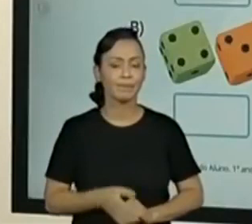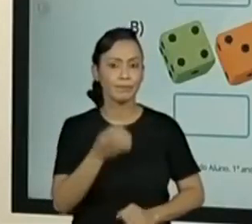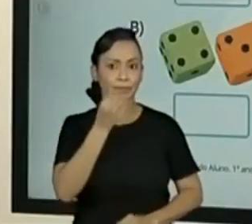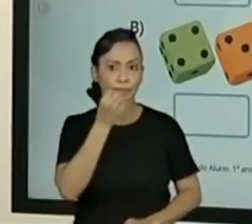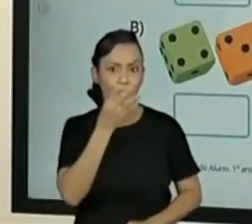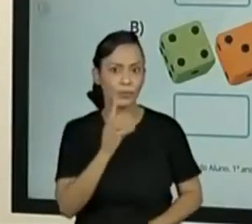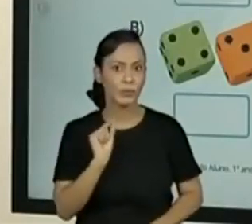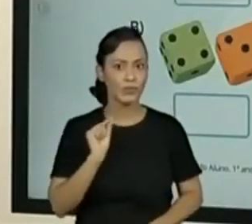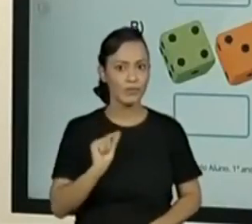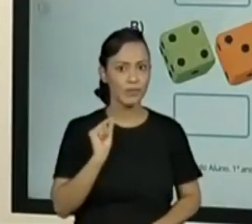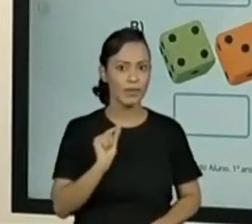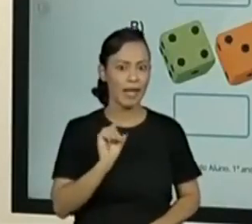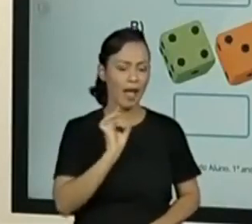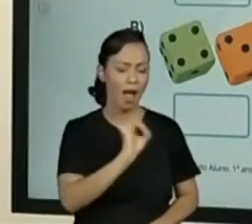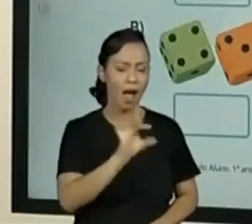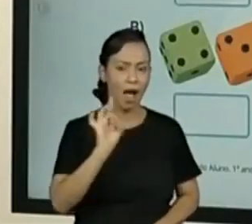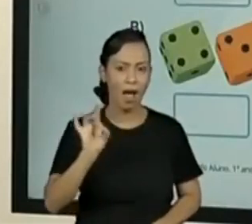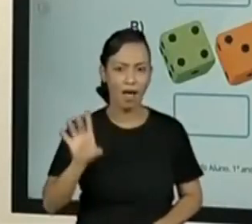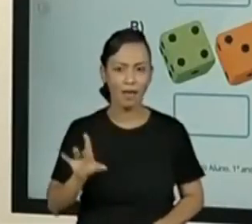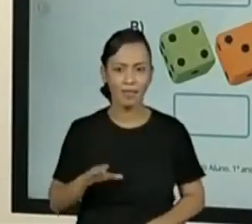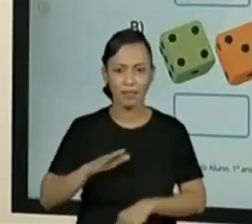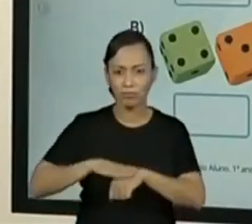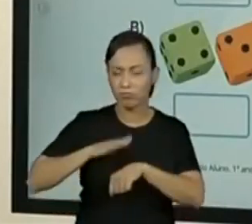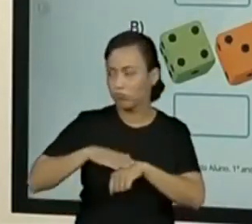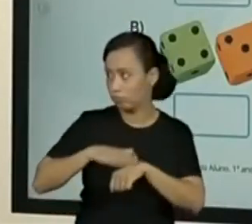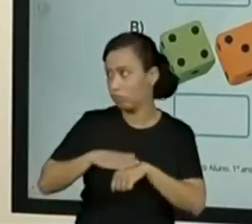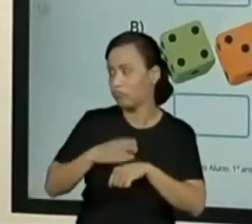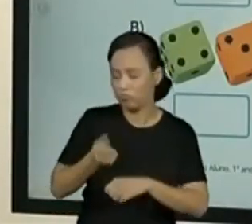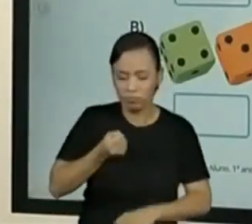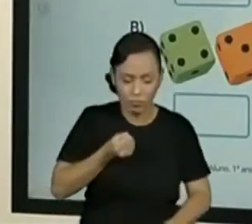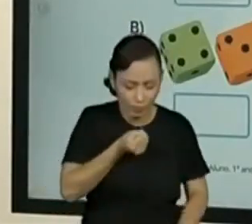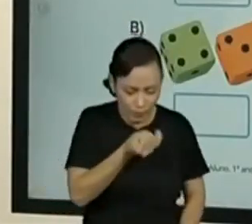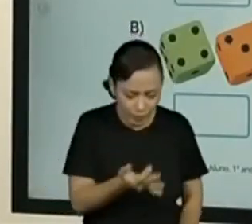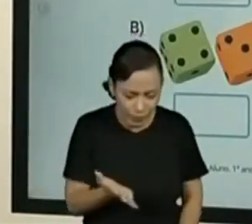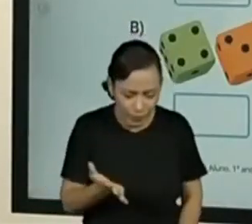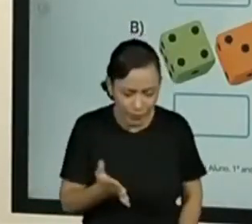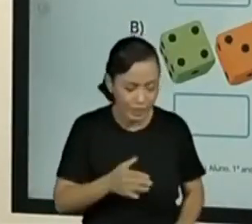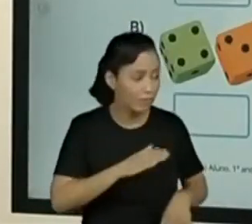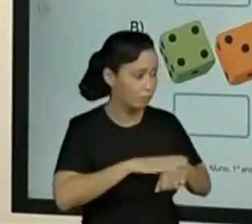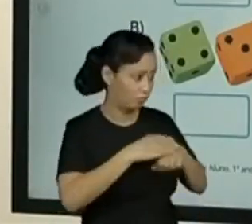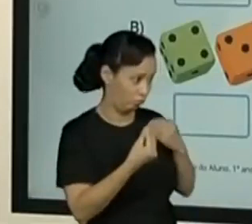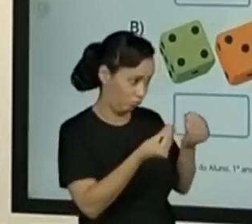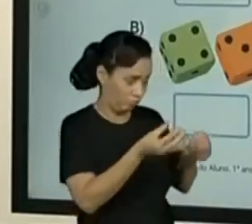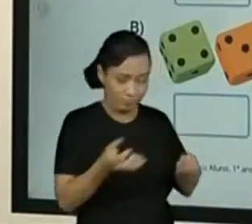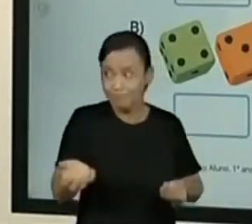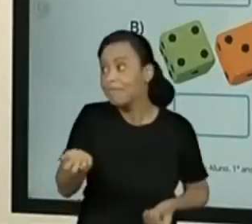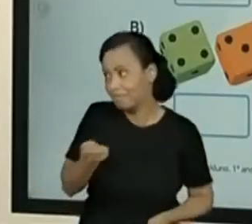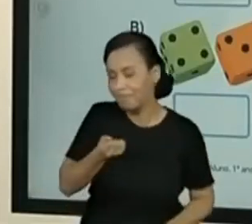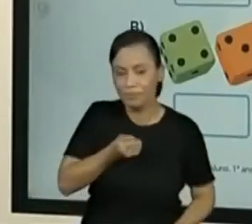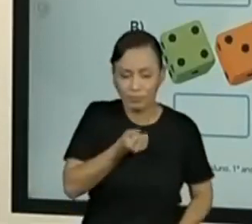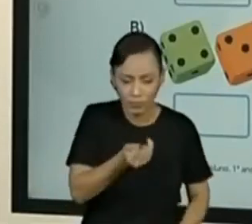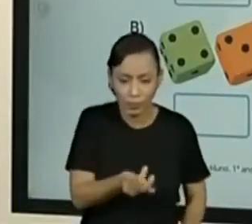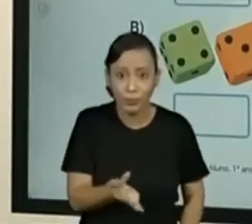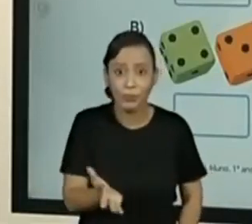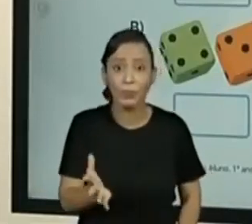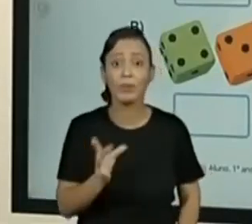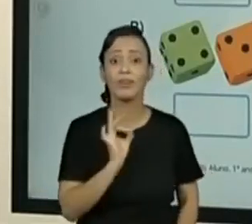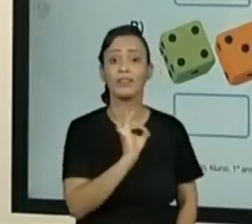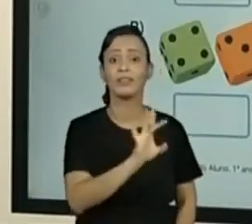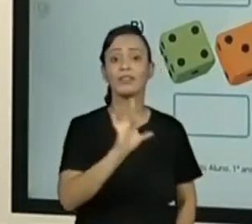a gente fez questão de não deixar mesmo um, dois, três. muito bom a professora Joyce fazer essa associação porque a gente usou